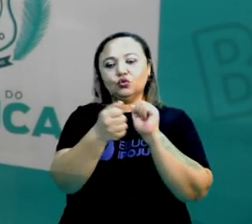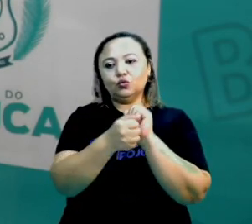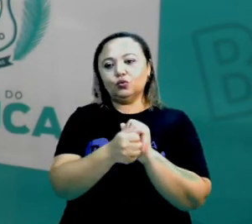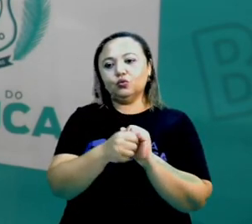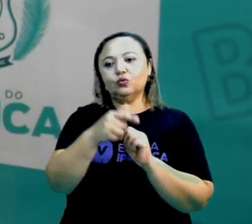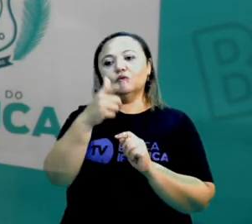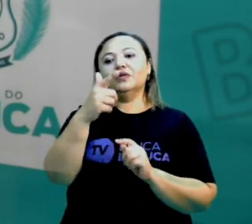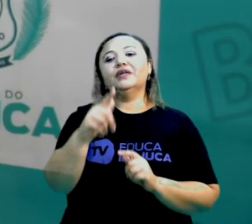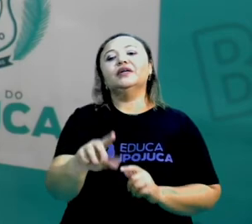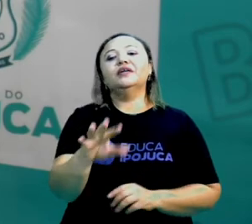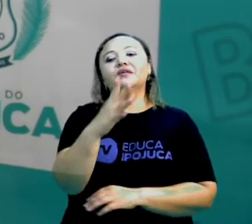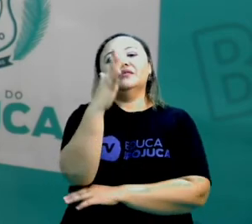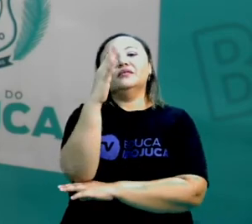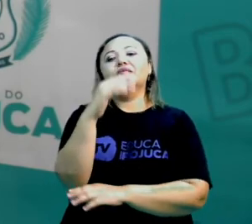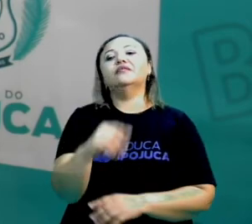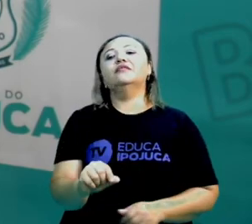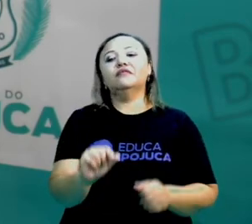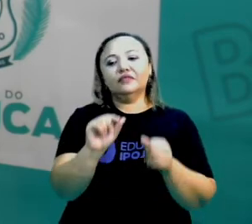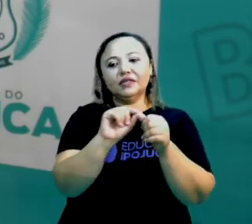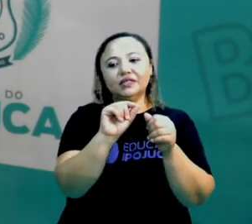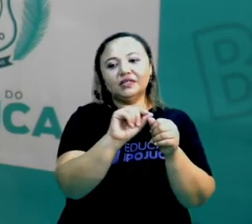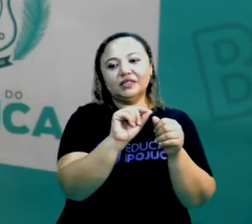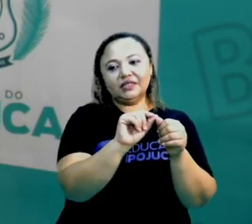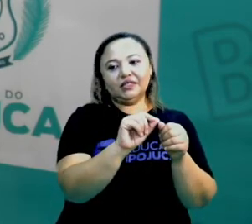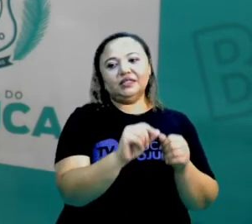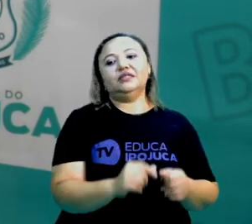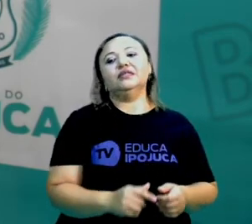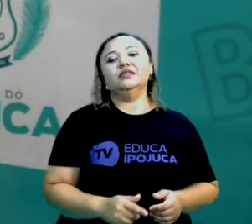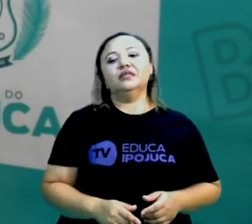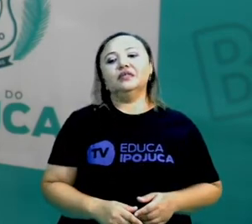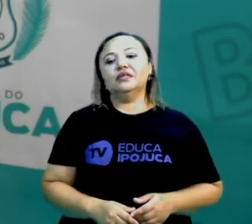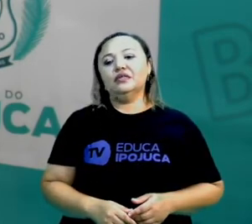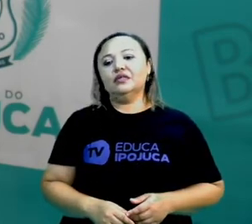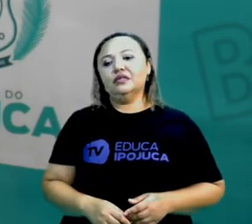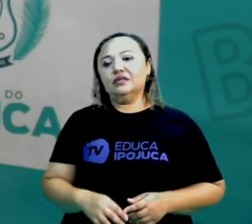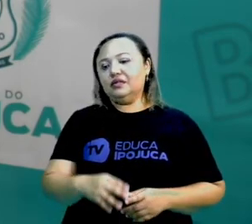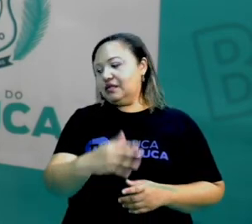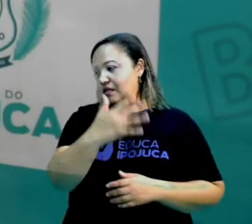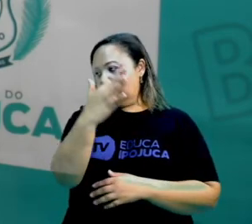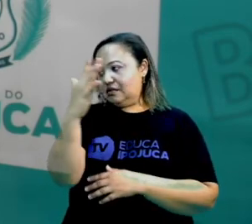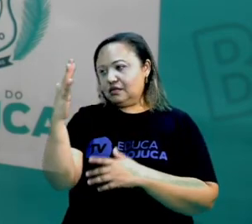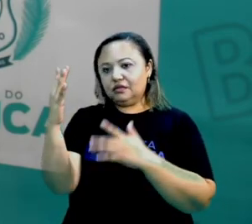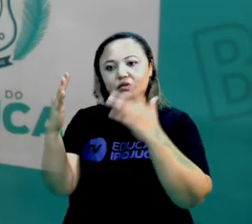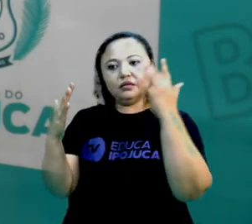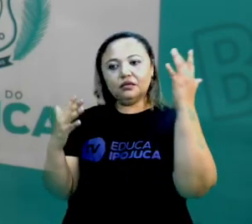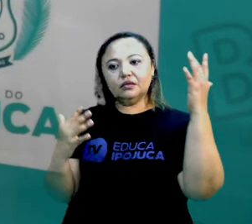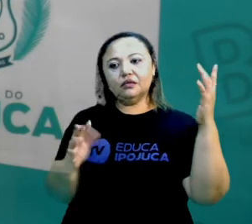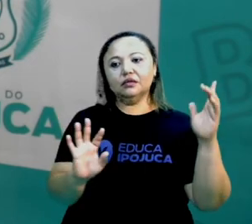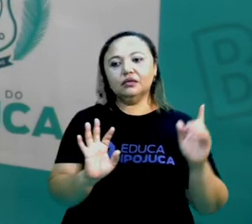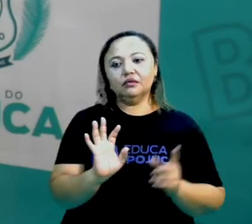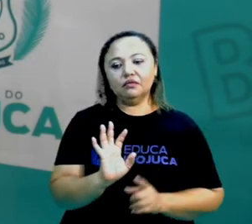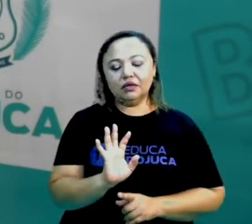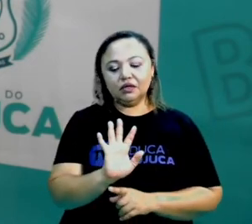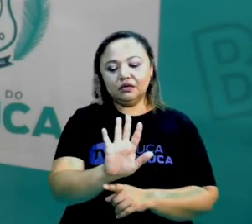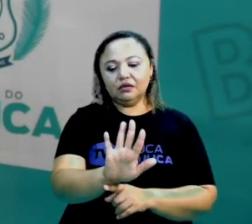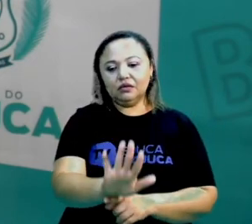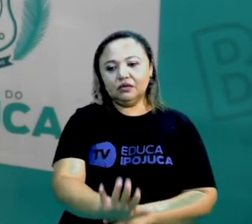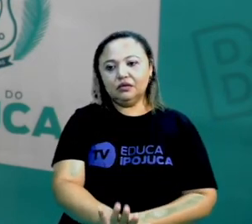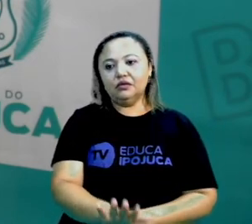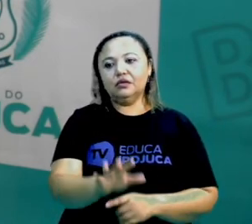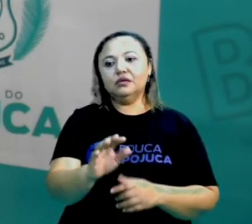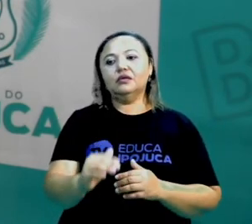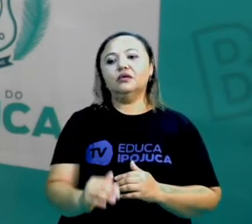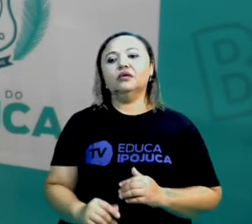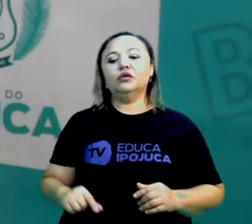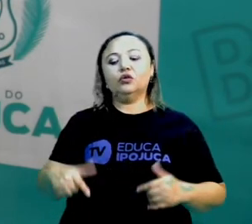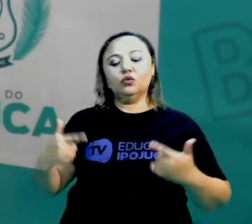eu posso produzir outros tipos de vegetações que vai ajudar na melhoria